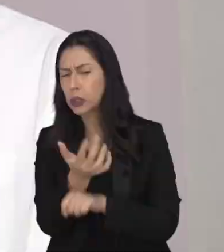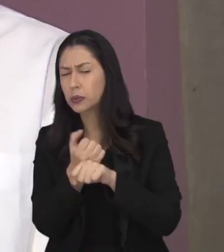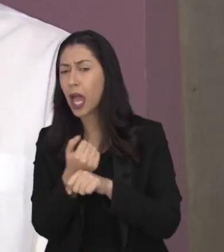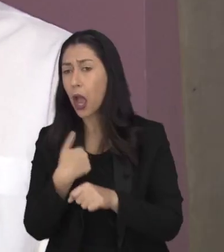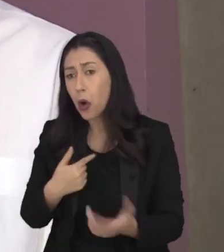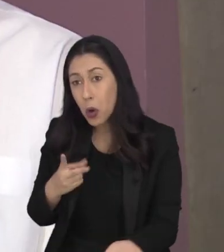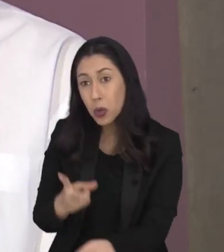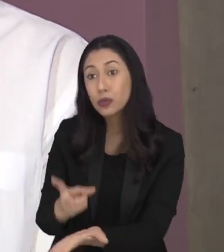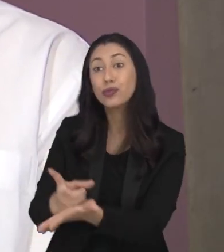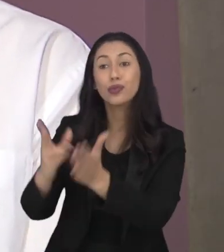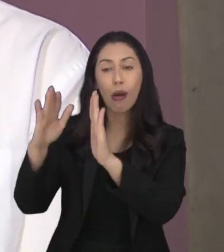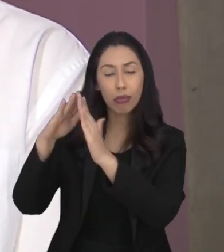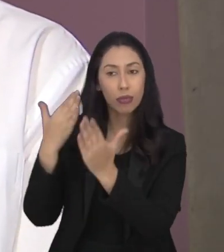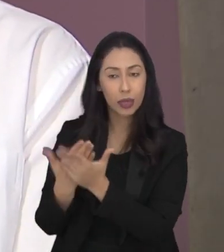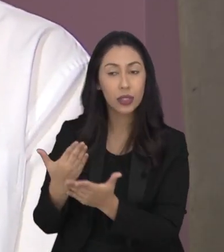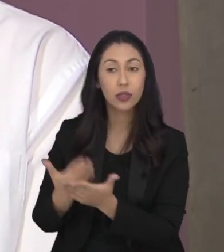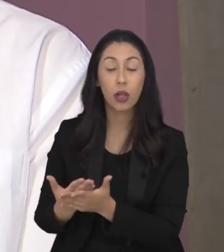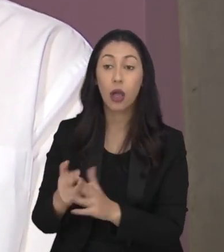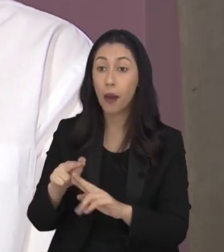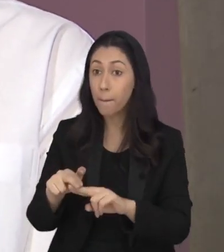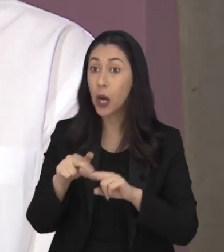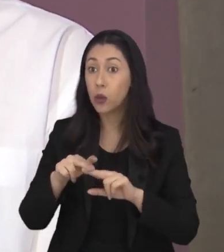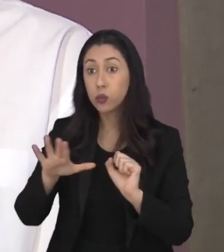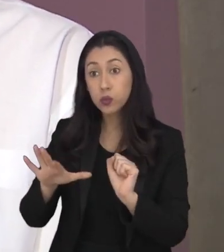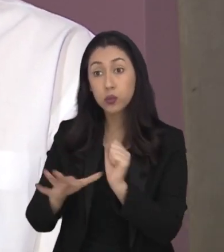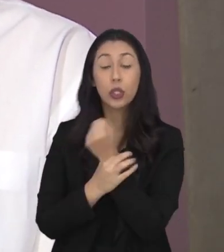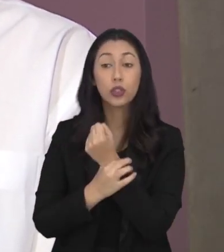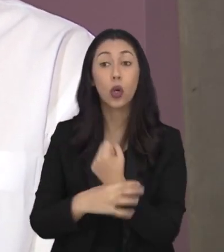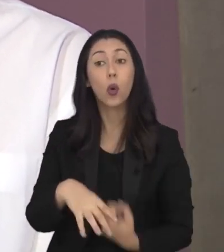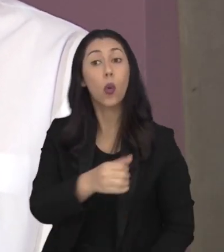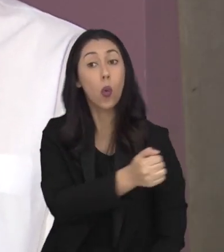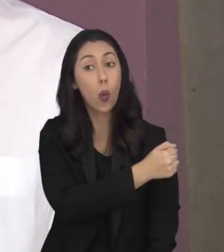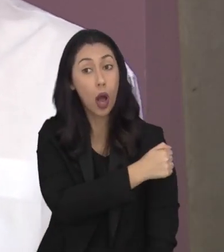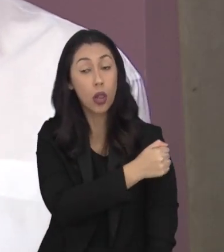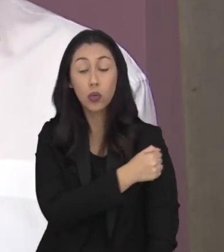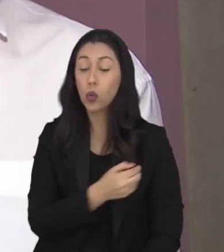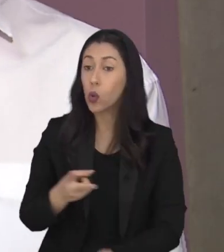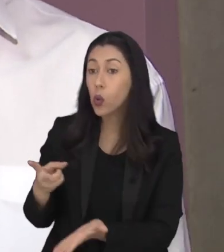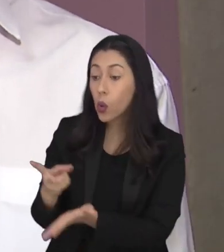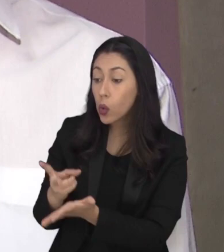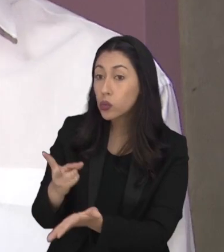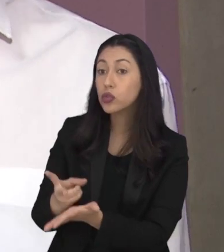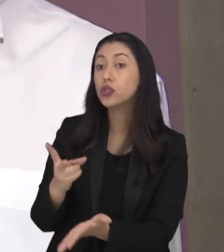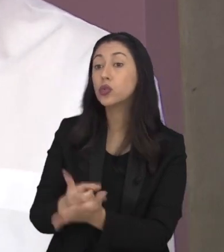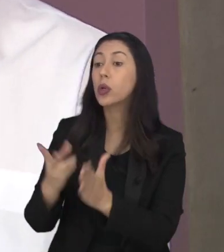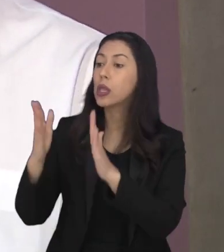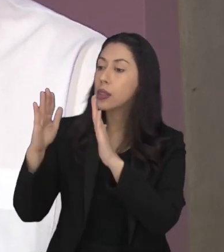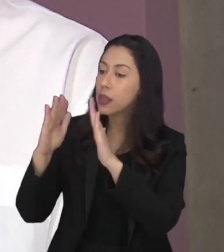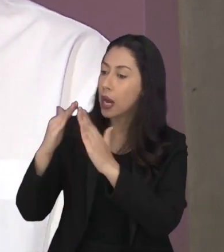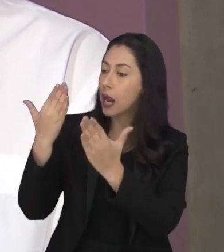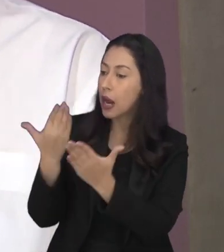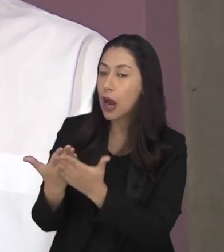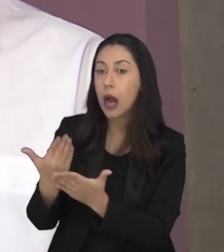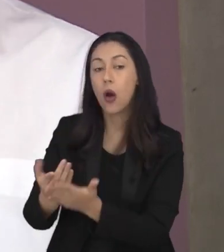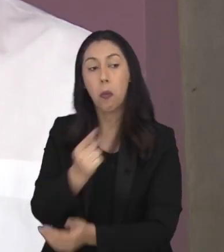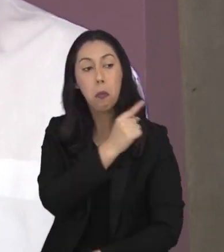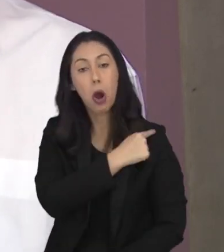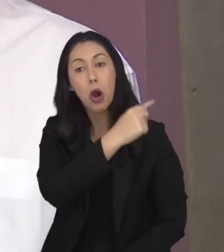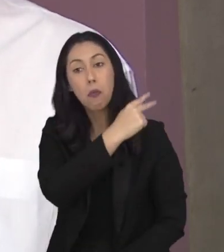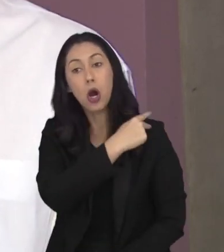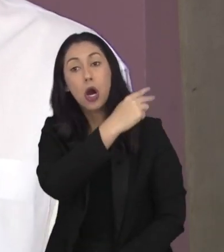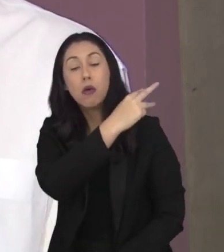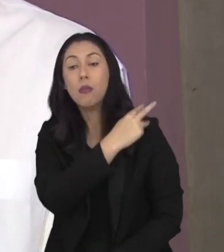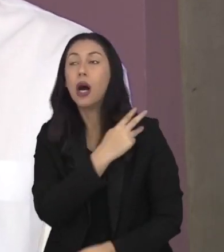recurso. Dessa maneira, você garante que o aluno cumpra o ciclo todo do ensino médio e